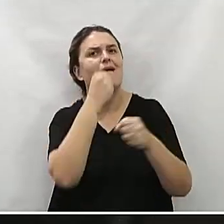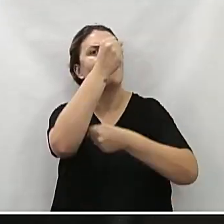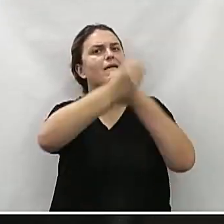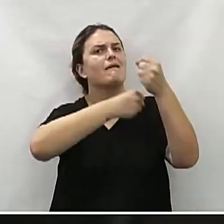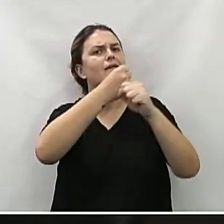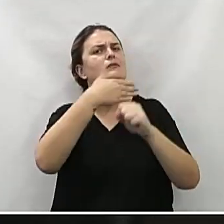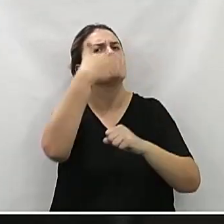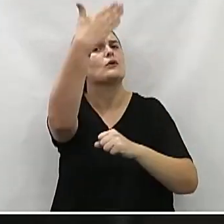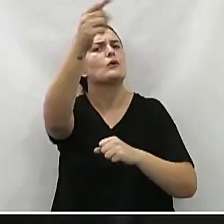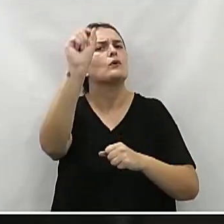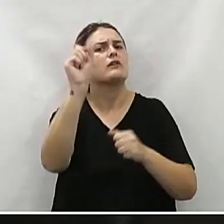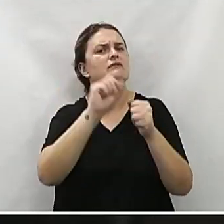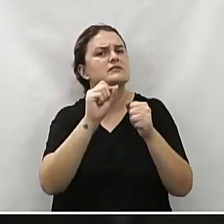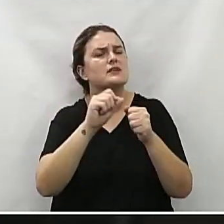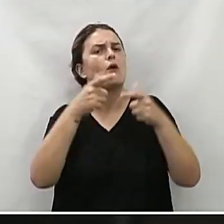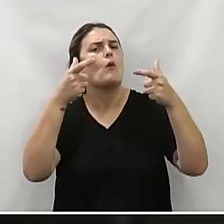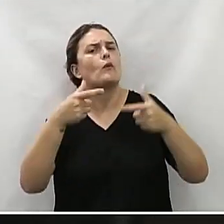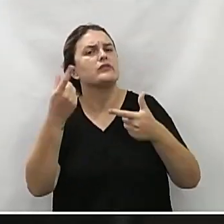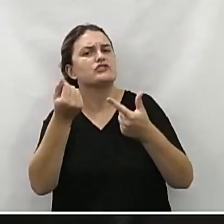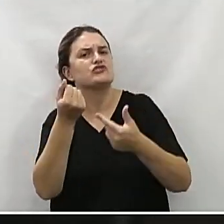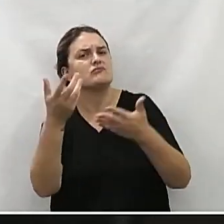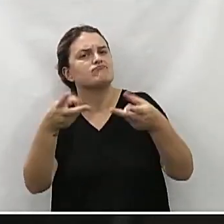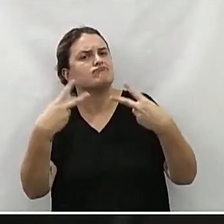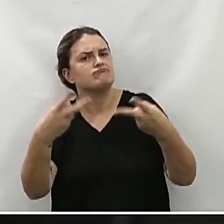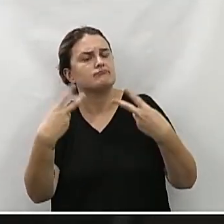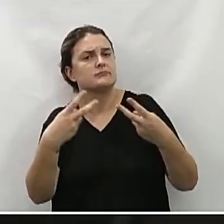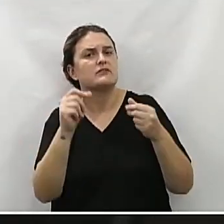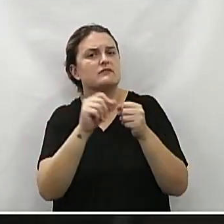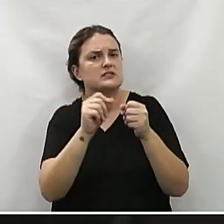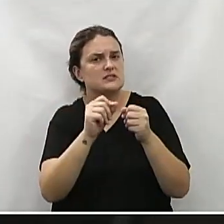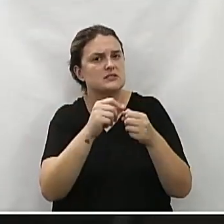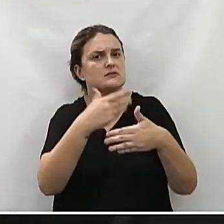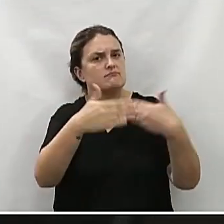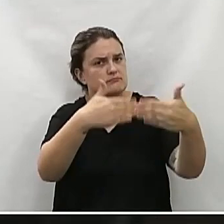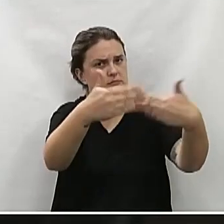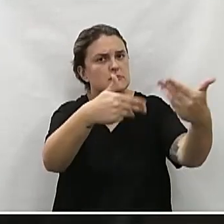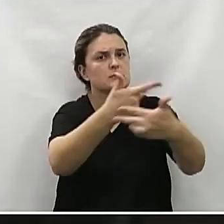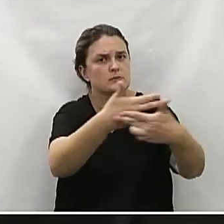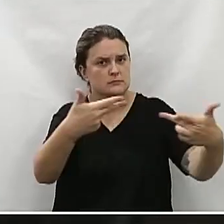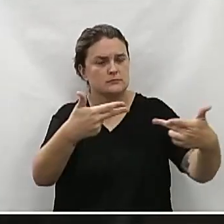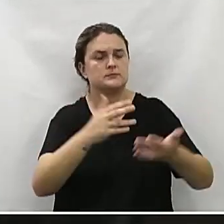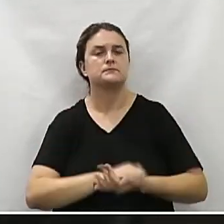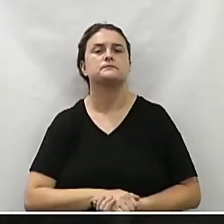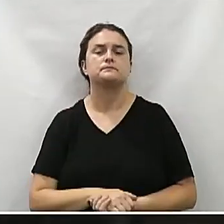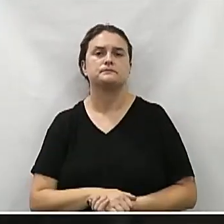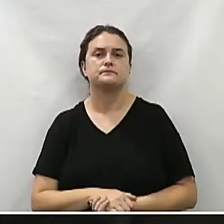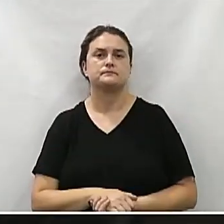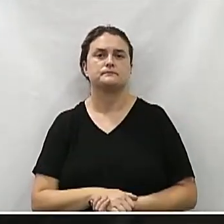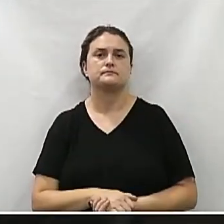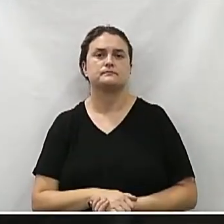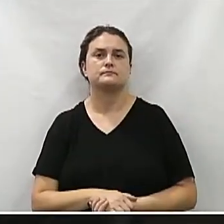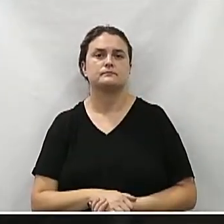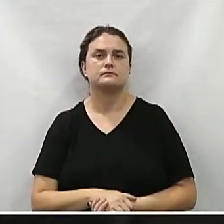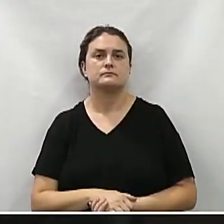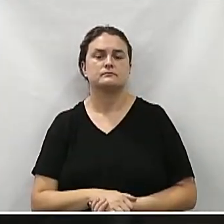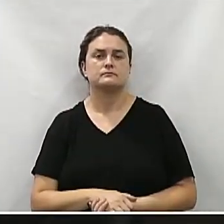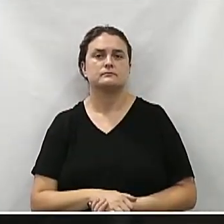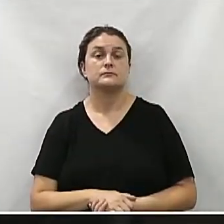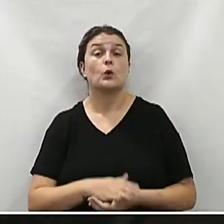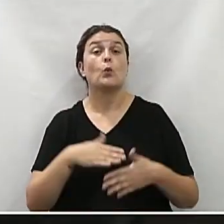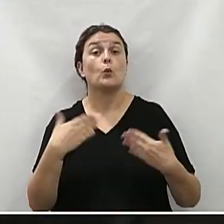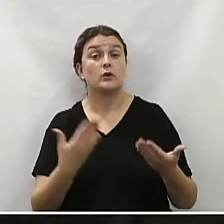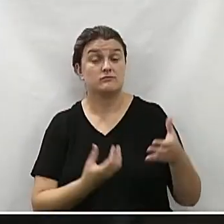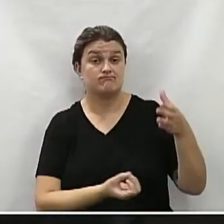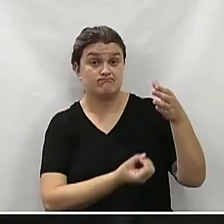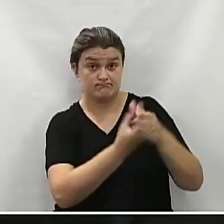o que o município vai fazer, de onde ele vai arrecadar dinheiro, para fazer aquele plano de ação que foi construído na elaboração do plano diretor. Na